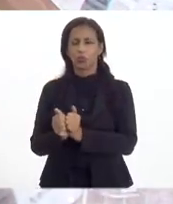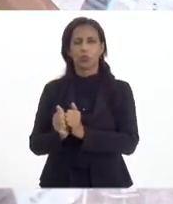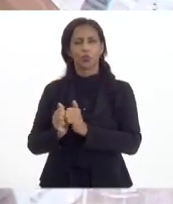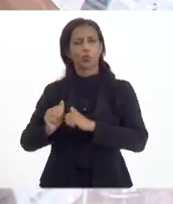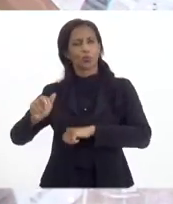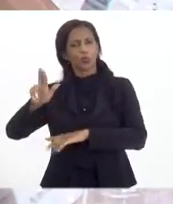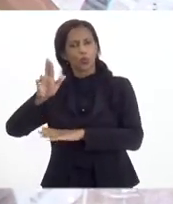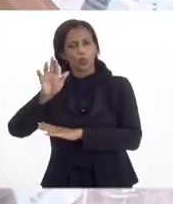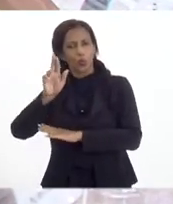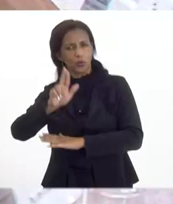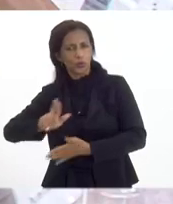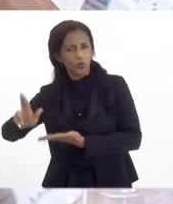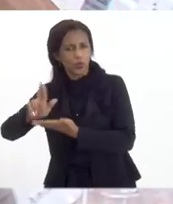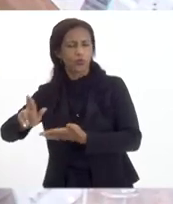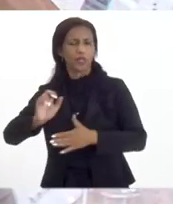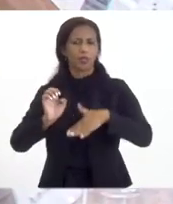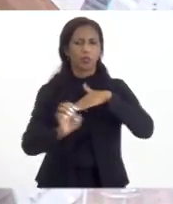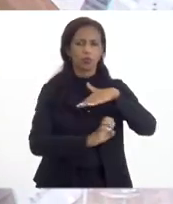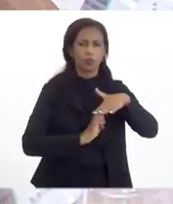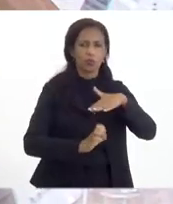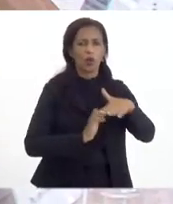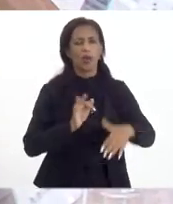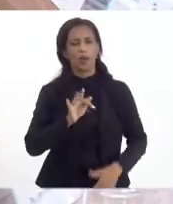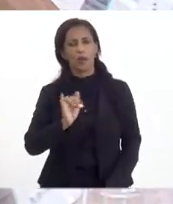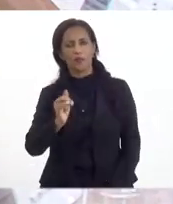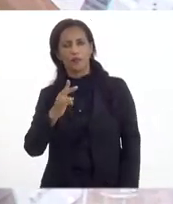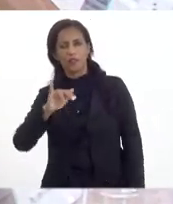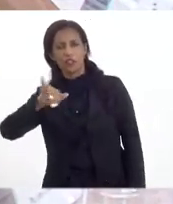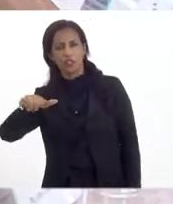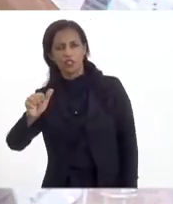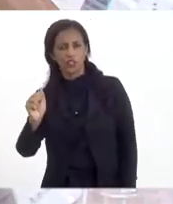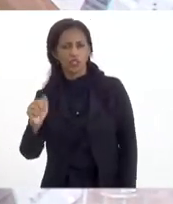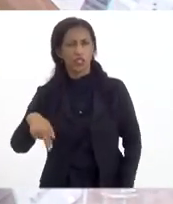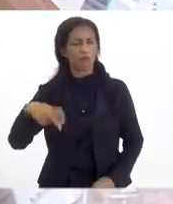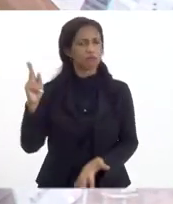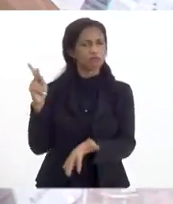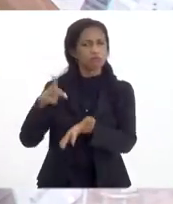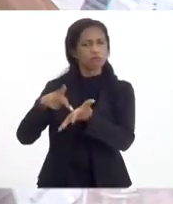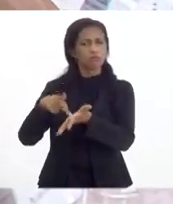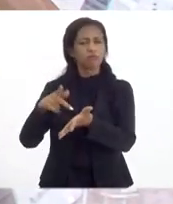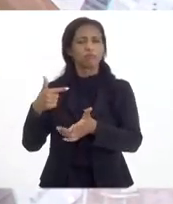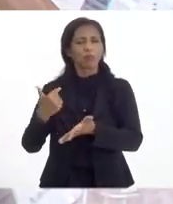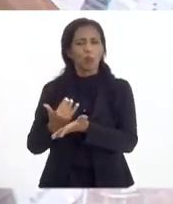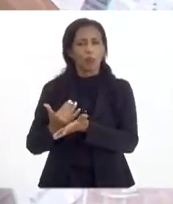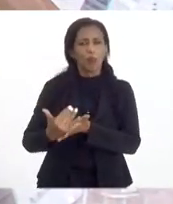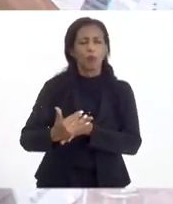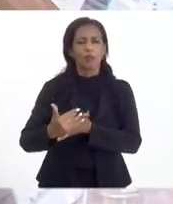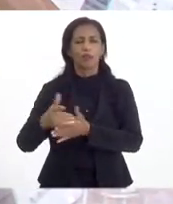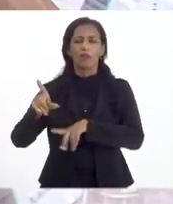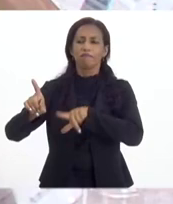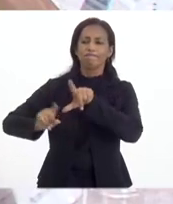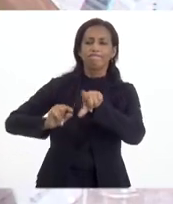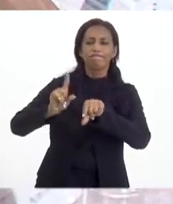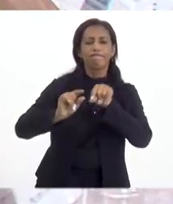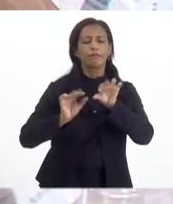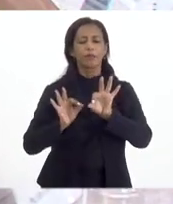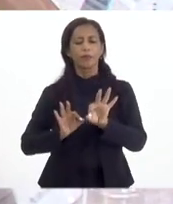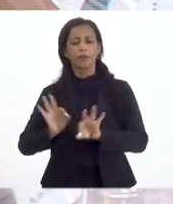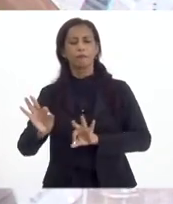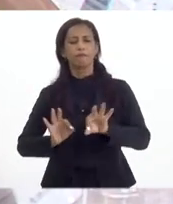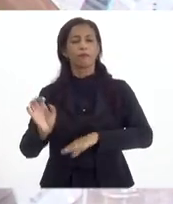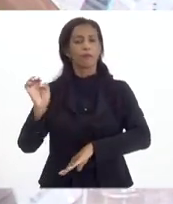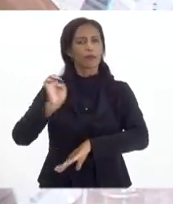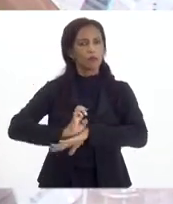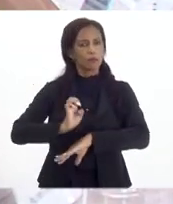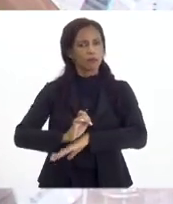universidades, junto com os empresários, junto com a Firjan, para de fato a gente começar a fazer as coisas de forma organizada no Estado